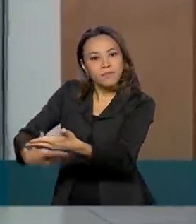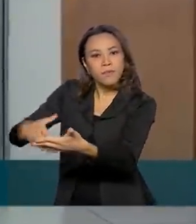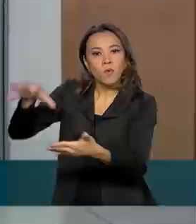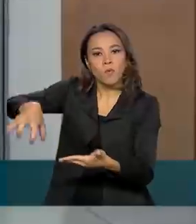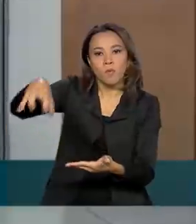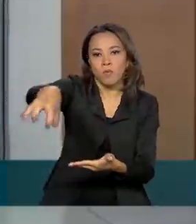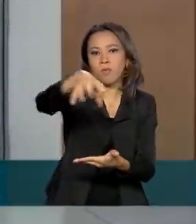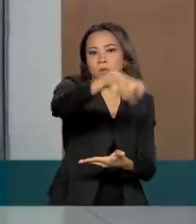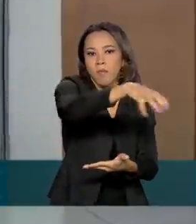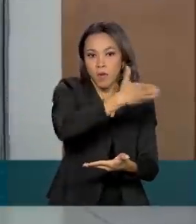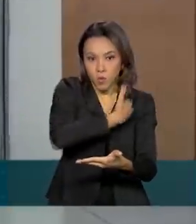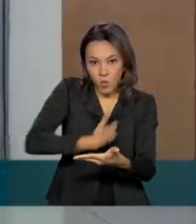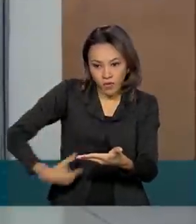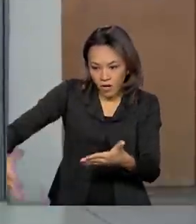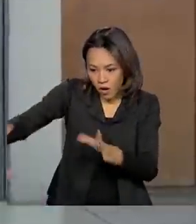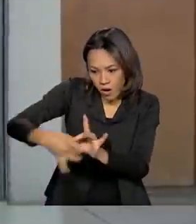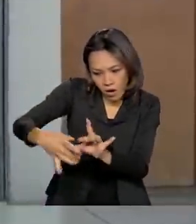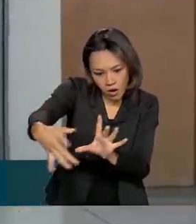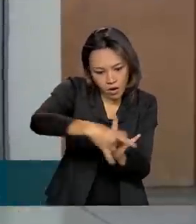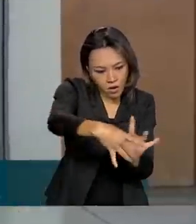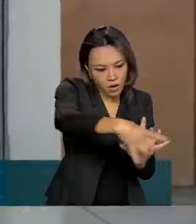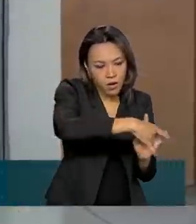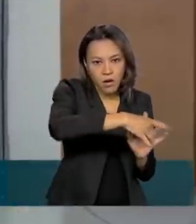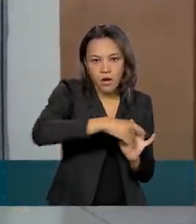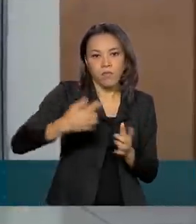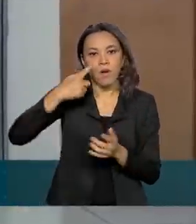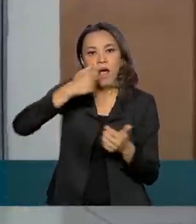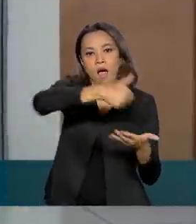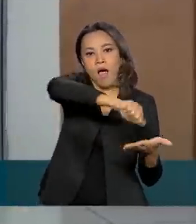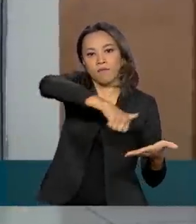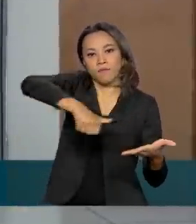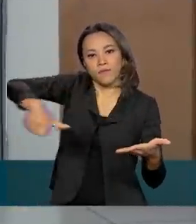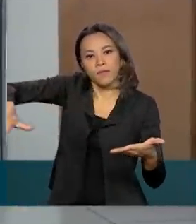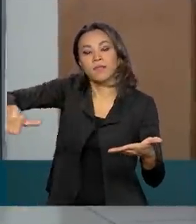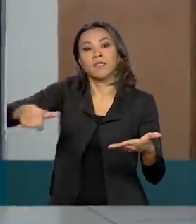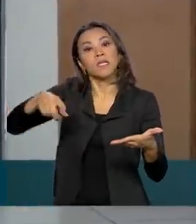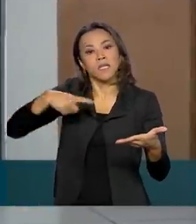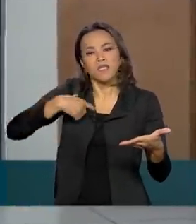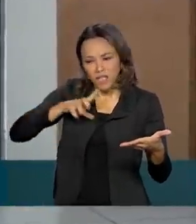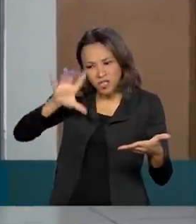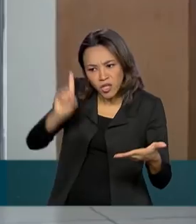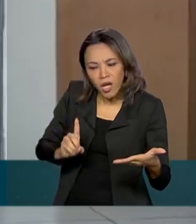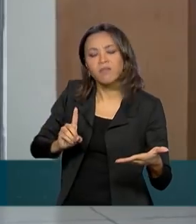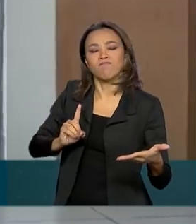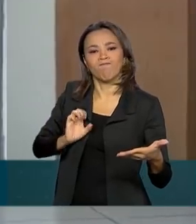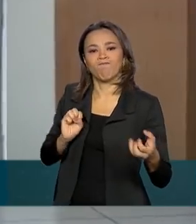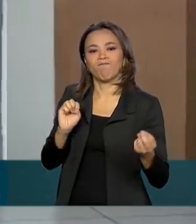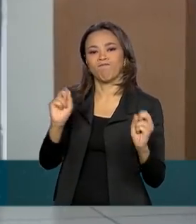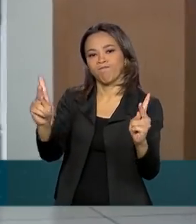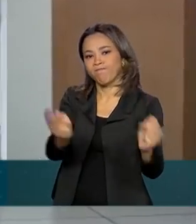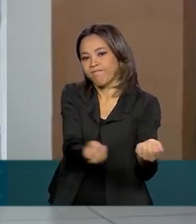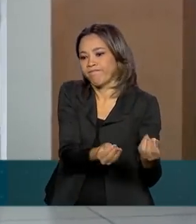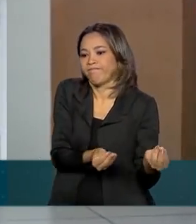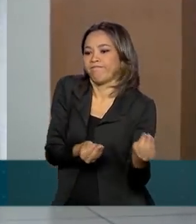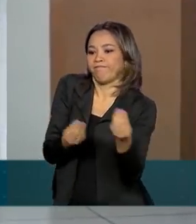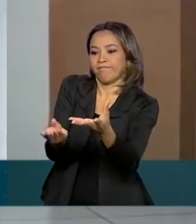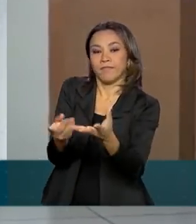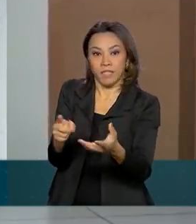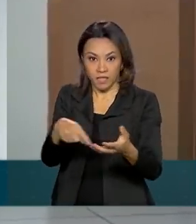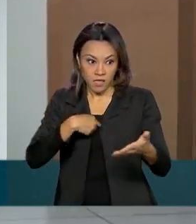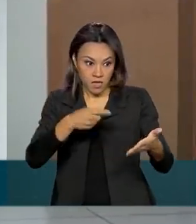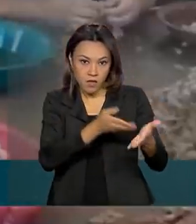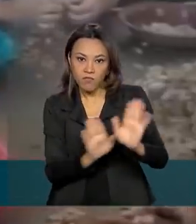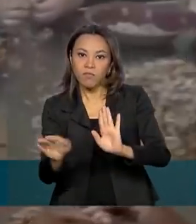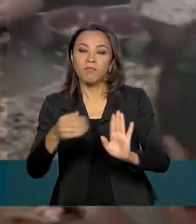irão proporcionar o direito a quem realmente tem direito de combater o desvio de